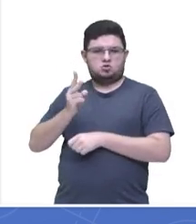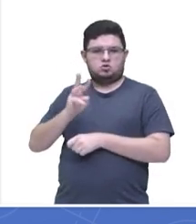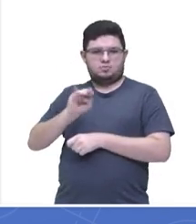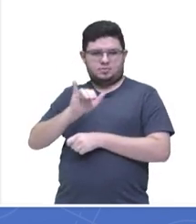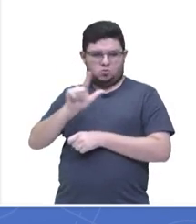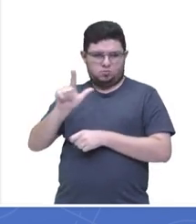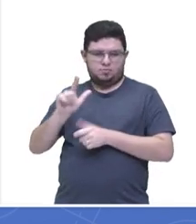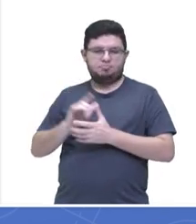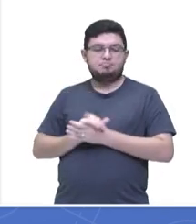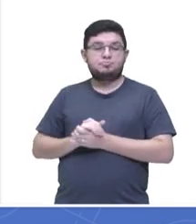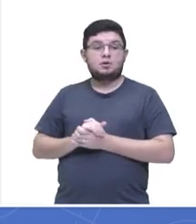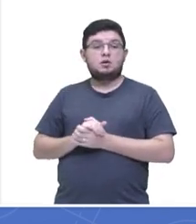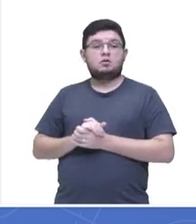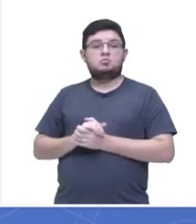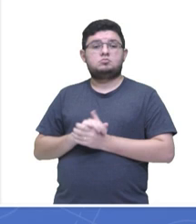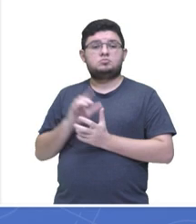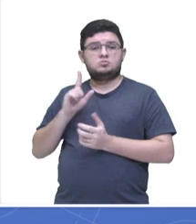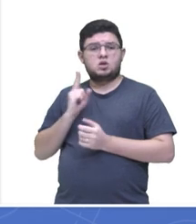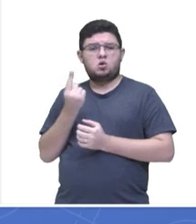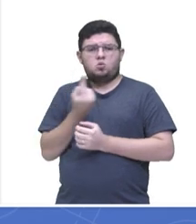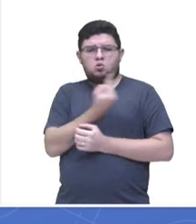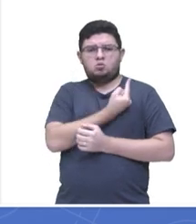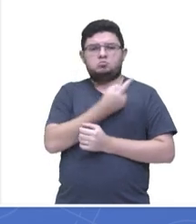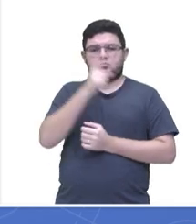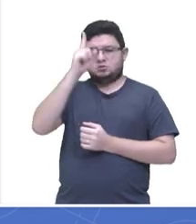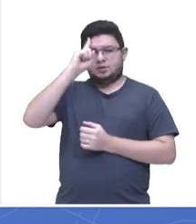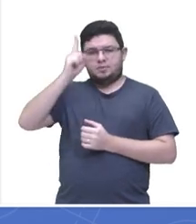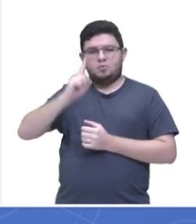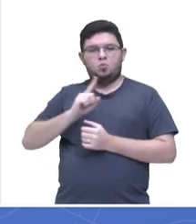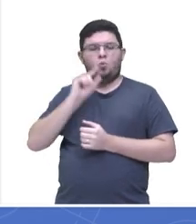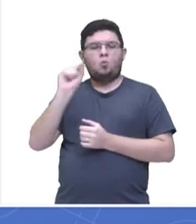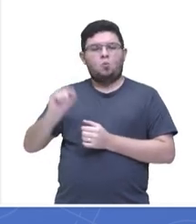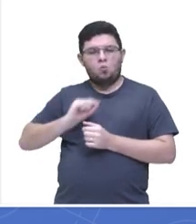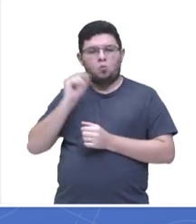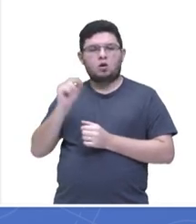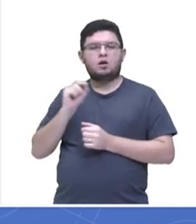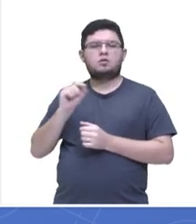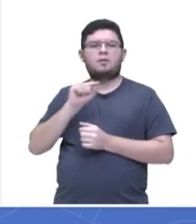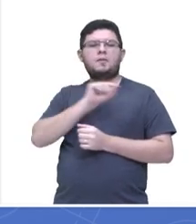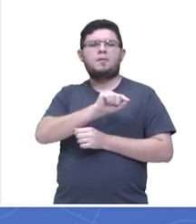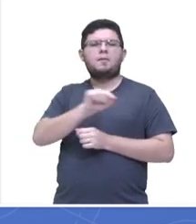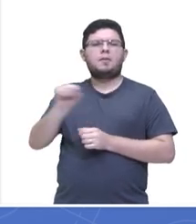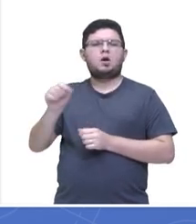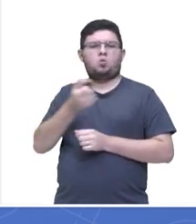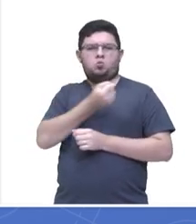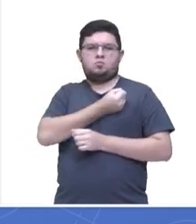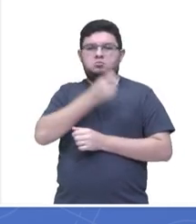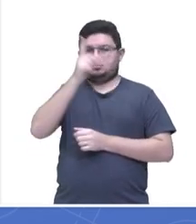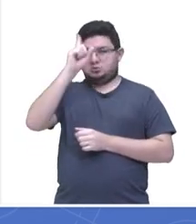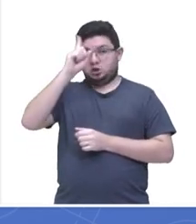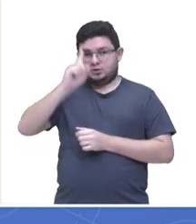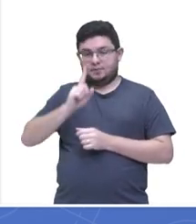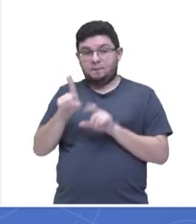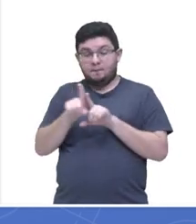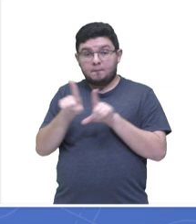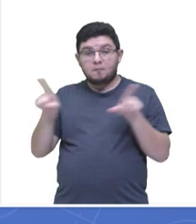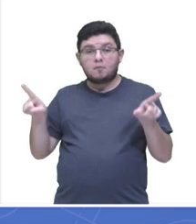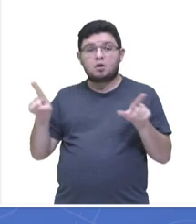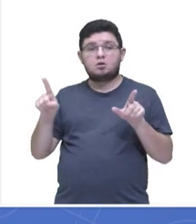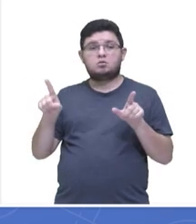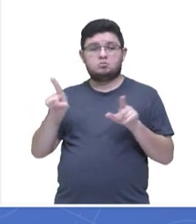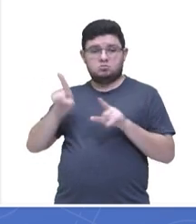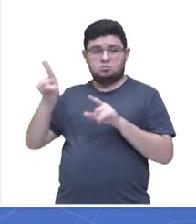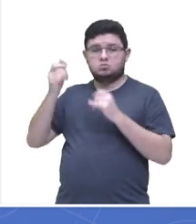Bem, nós não sabemos quais são todos os 50 números. mas a questão está informando